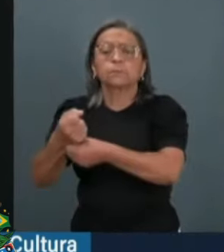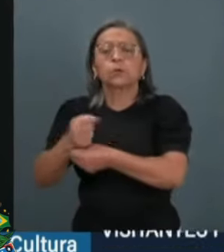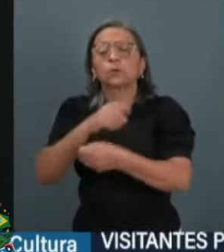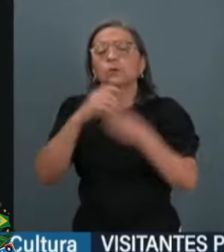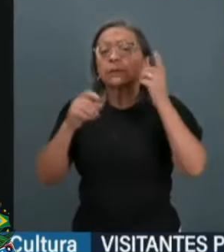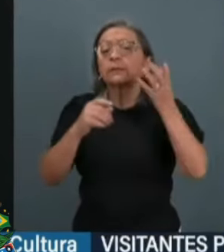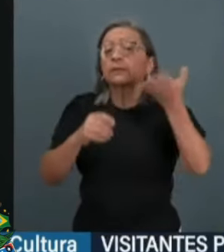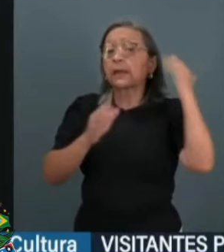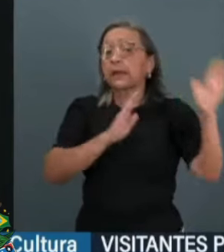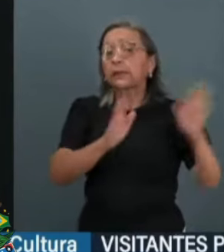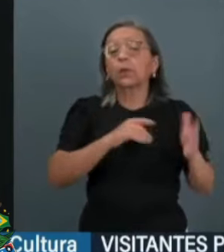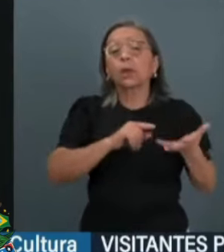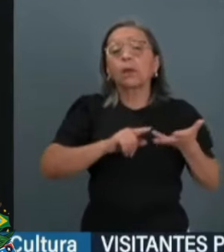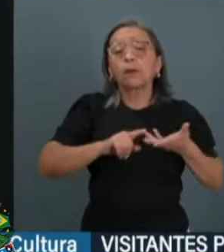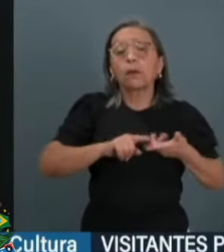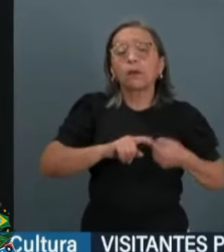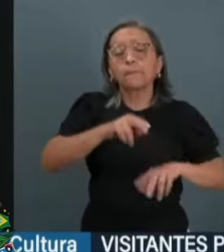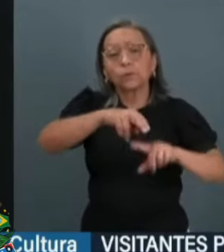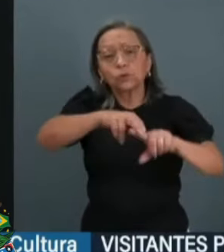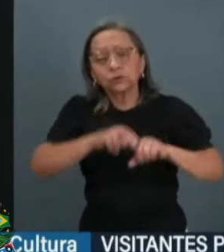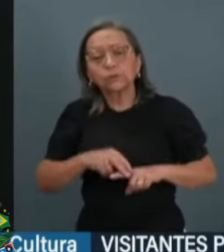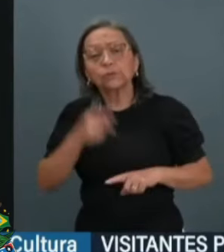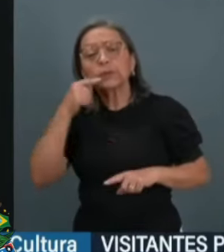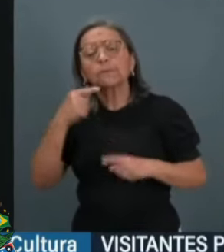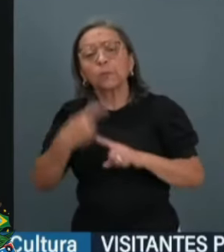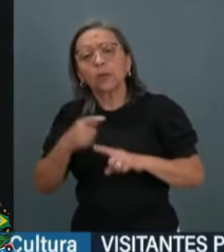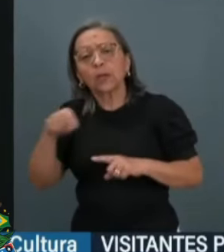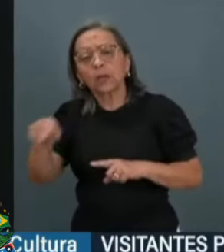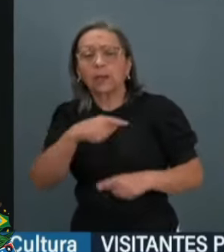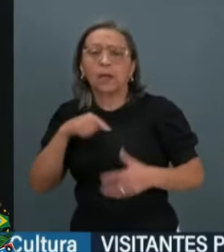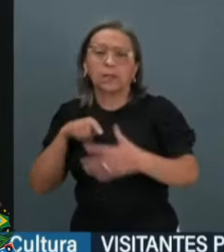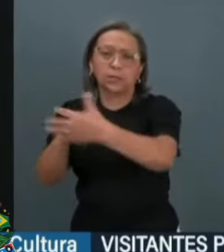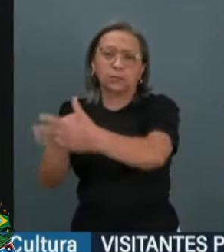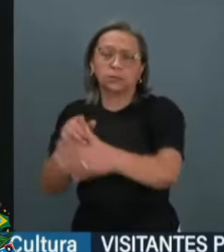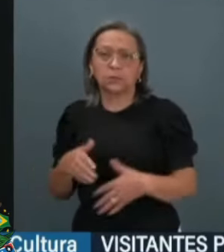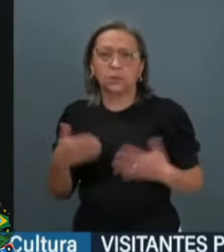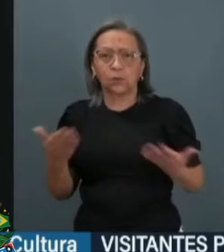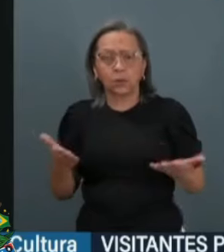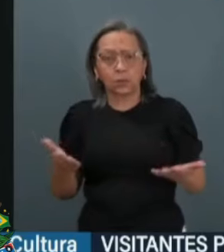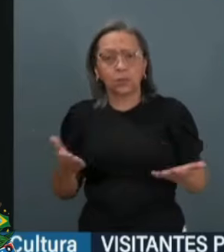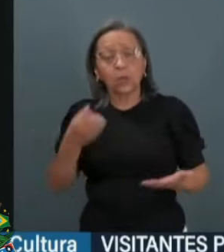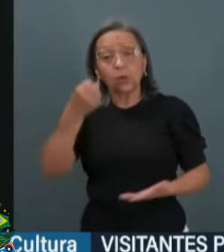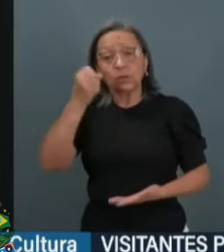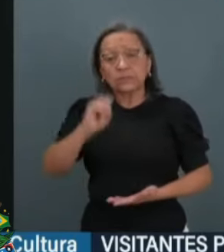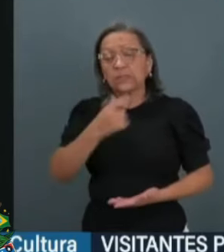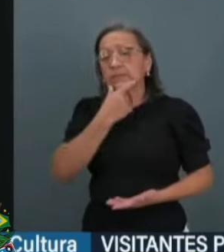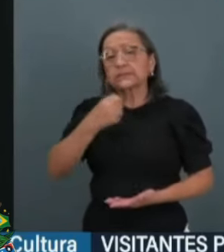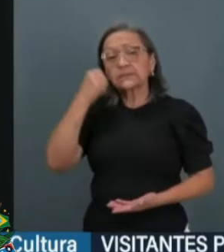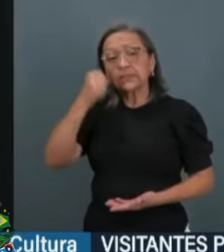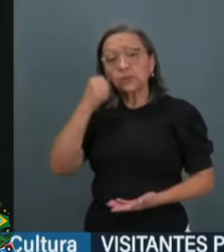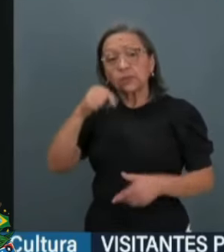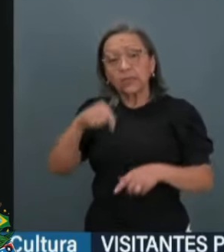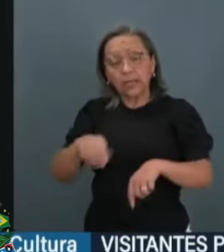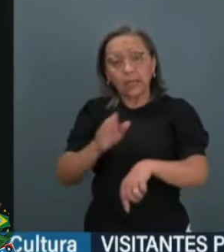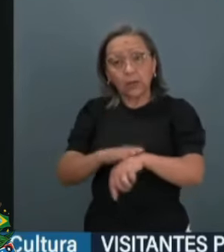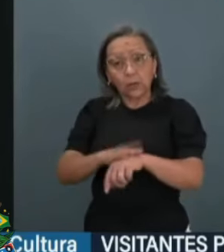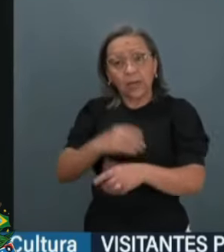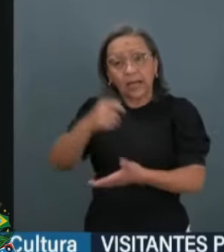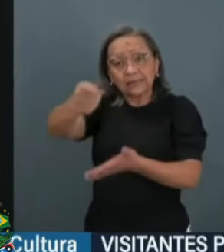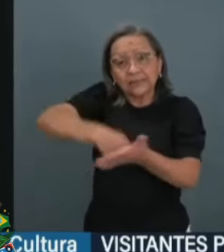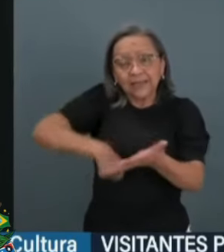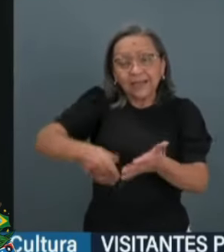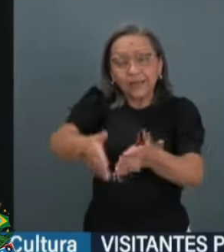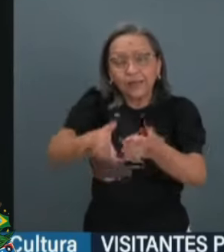as razões que levaram a denúncia. Ora, então senadores que eventualmente assinassem essa